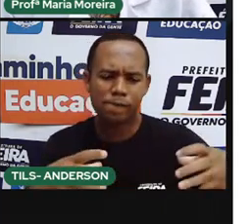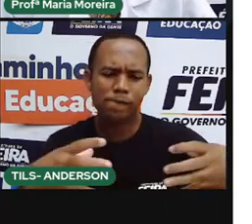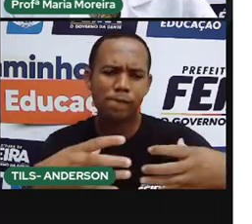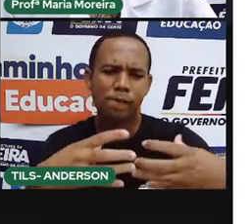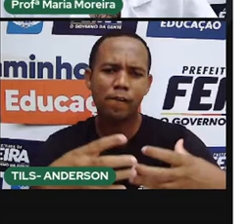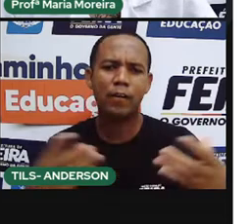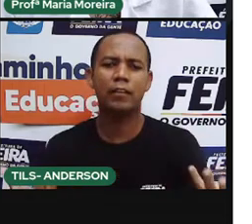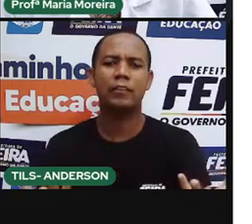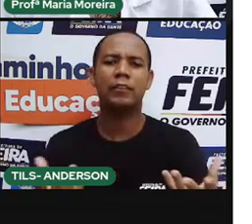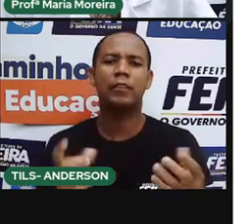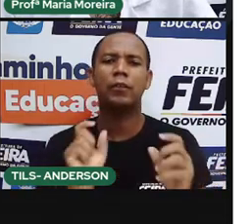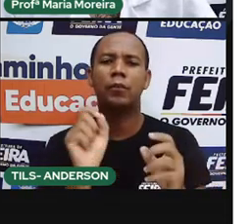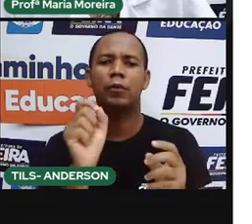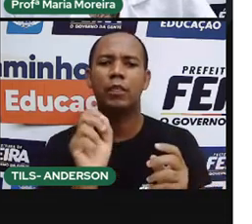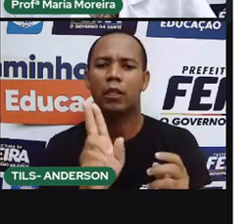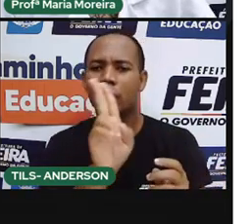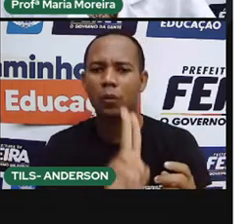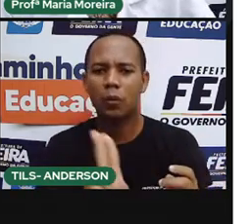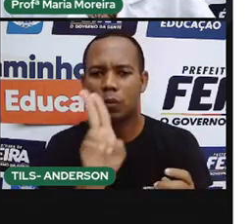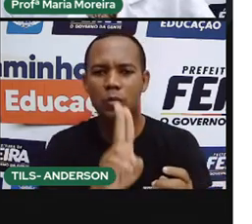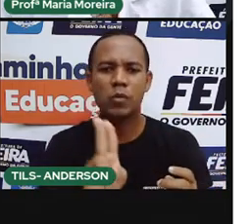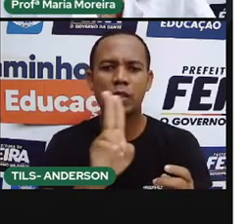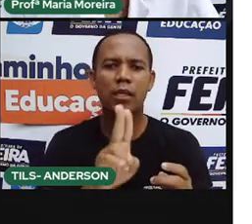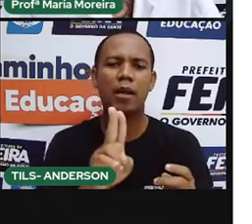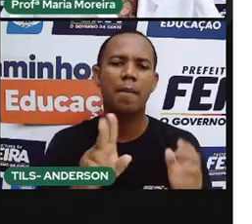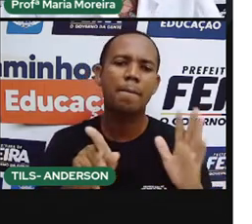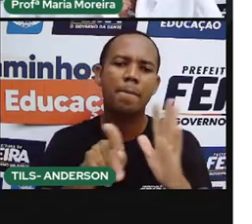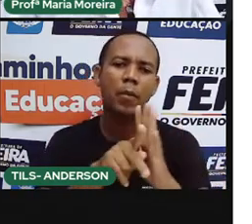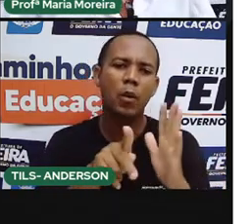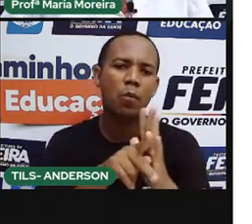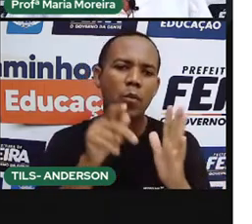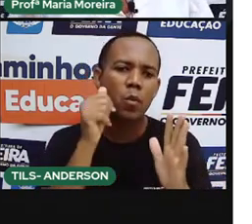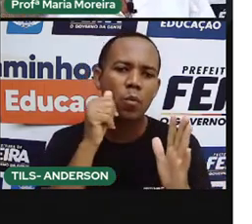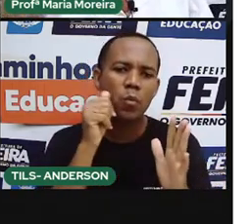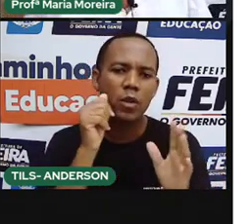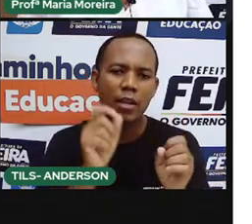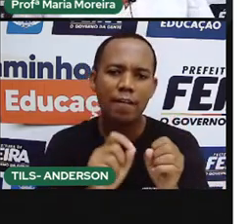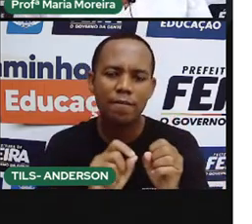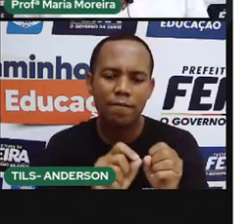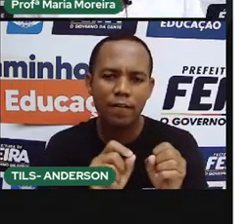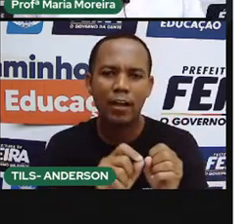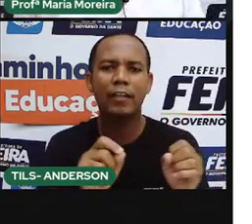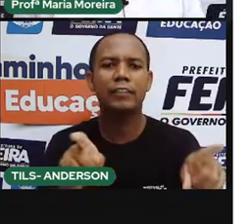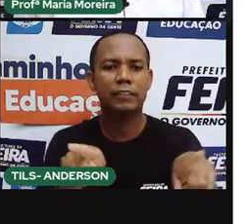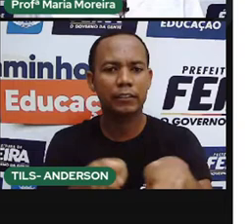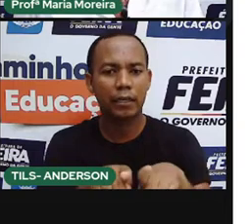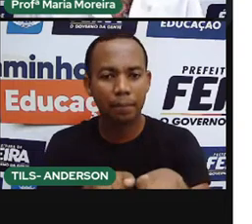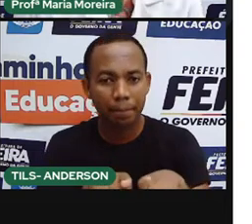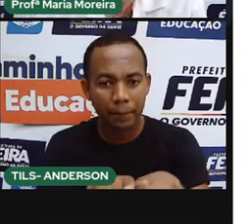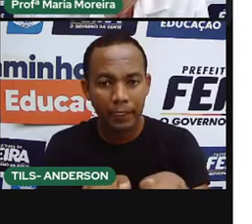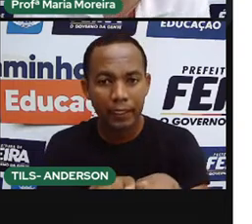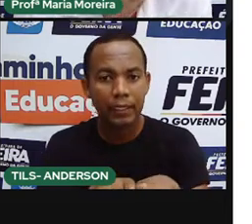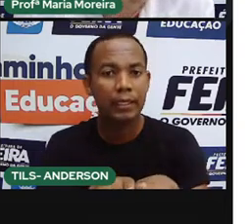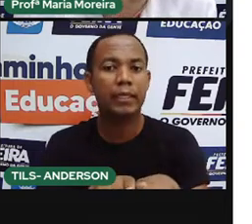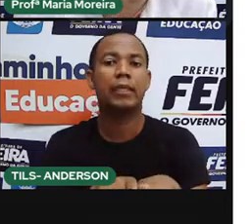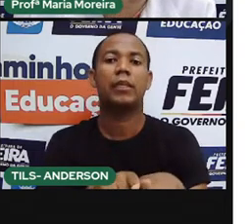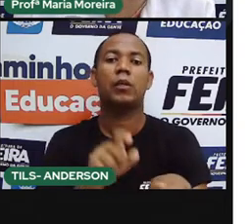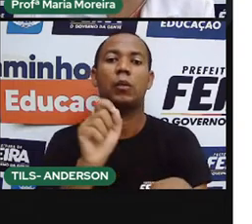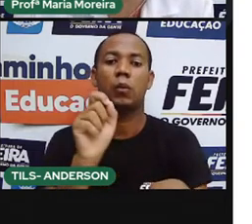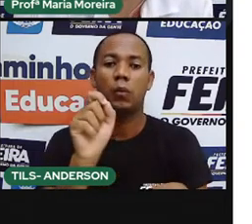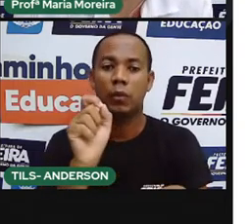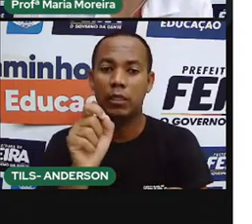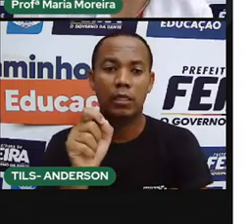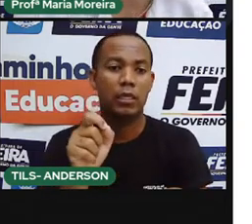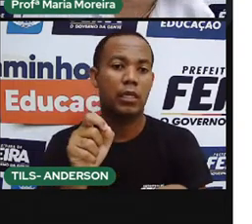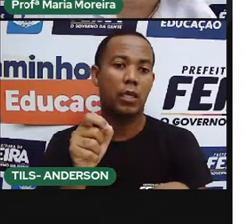Essa atividade é desempenhada pelas mulheres astrins, né, e não só pelas mulheres, certo? É comumente feito